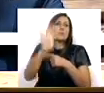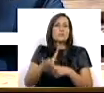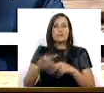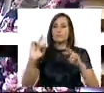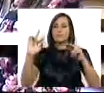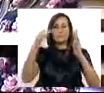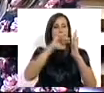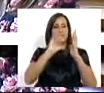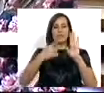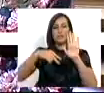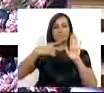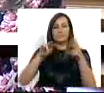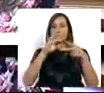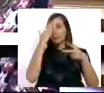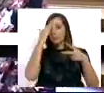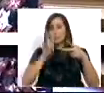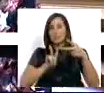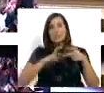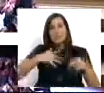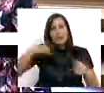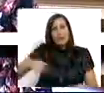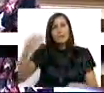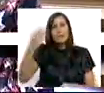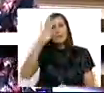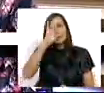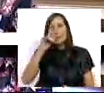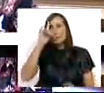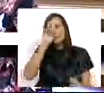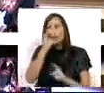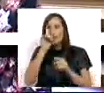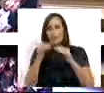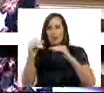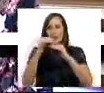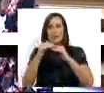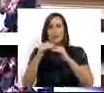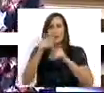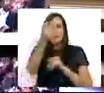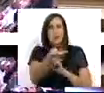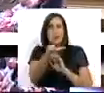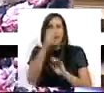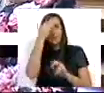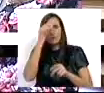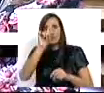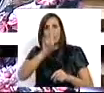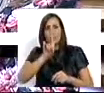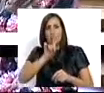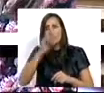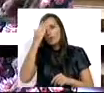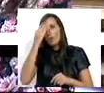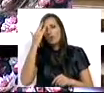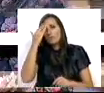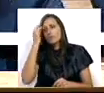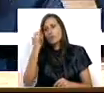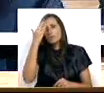graduado numa lista em número 2, tem o direito de saber se o professor que foi colocado foi o que estava em número 1 ou em número 3, por exemplo,